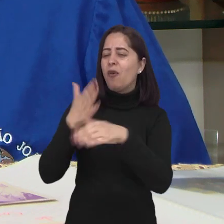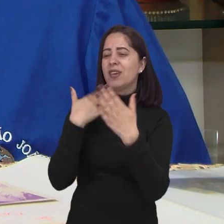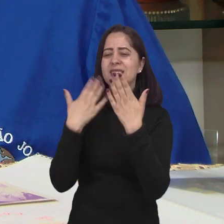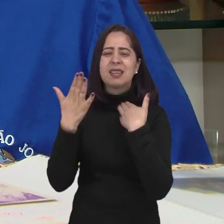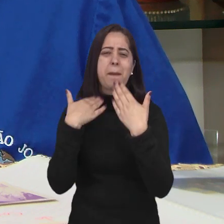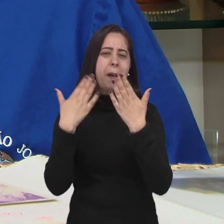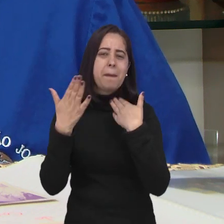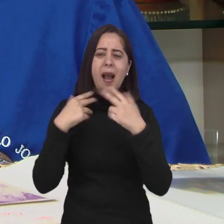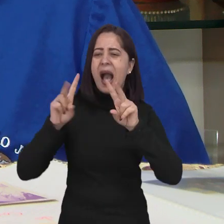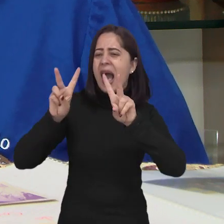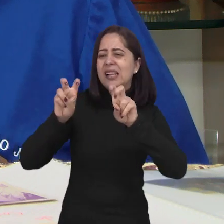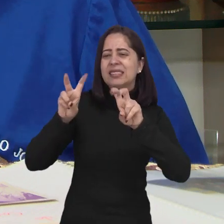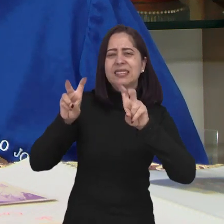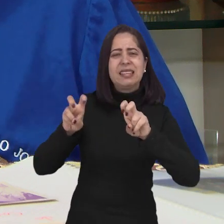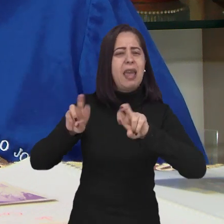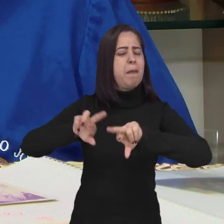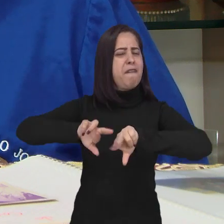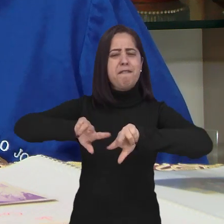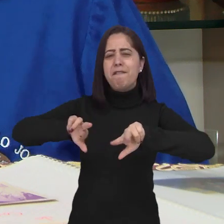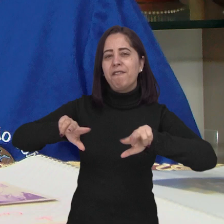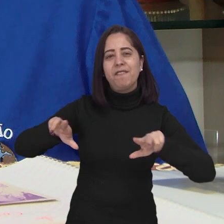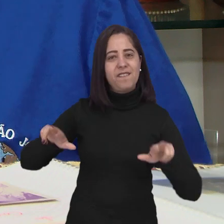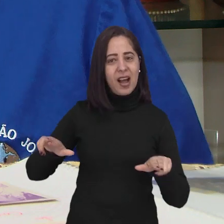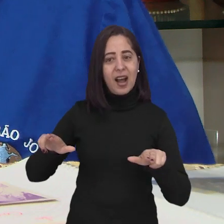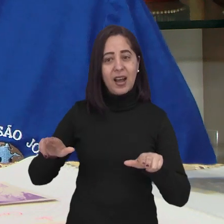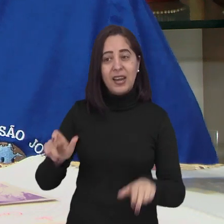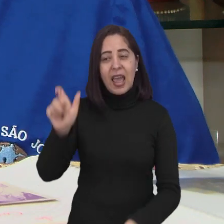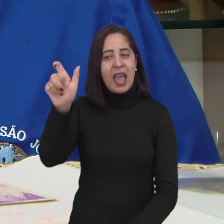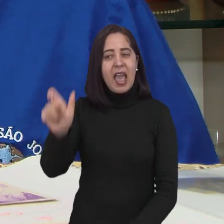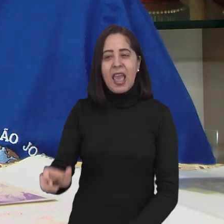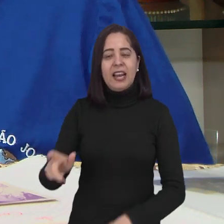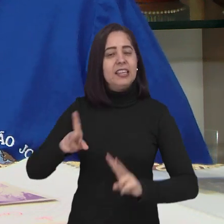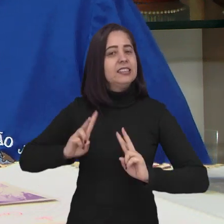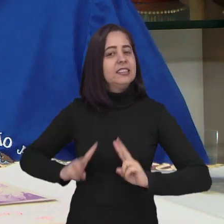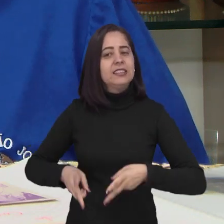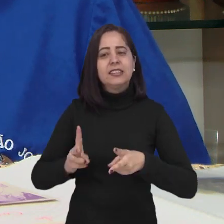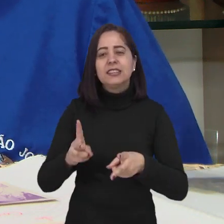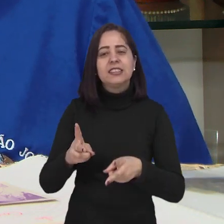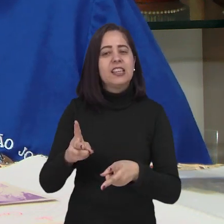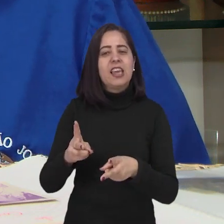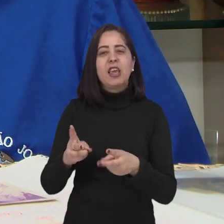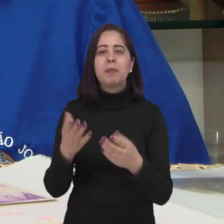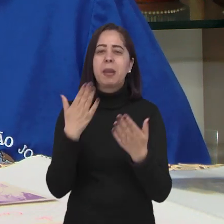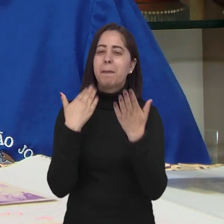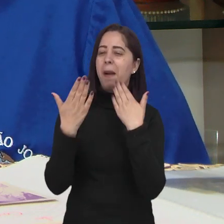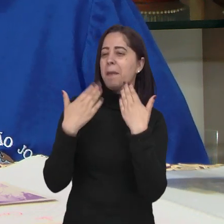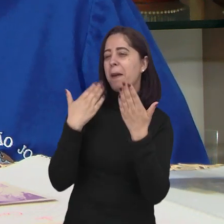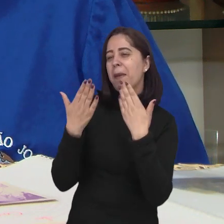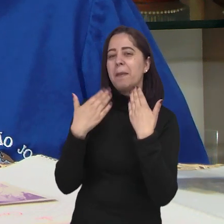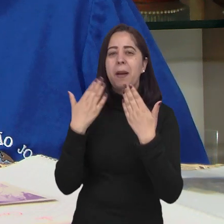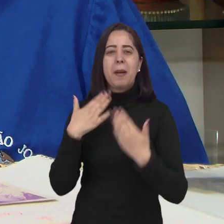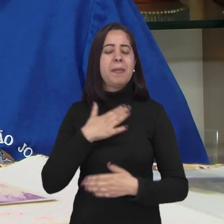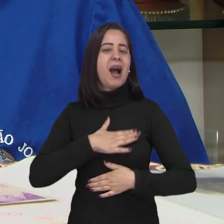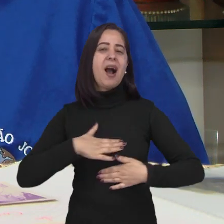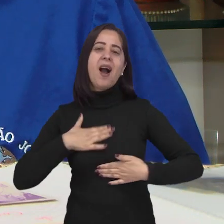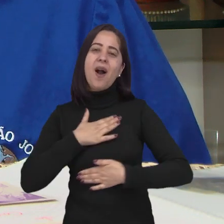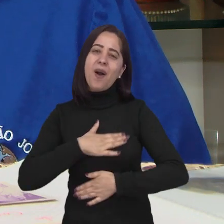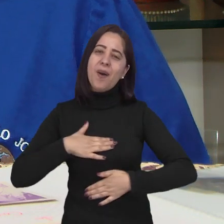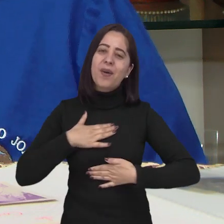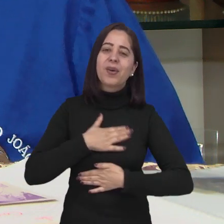sobre, conversar sobre qualquer assunto. Ele entrava numa dinâmica fácil, num bate-papo fácil,